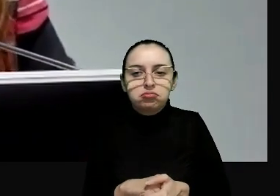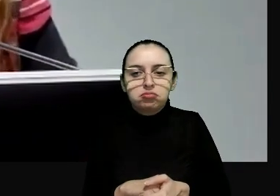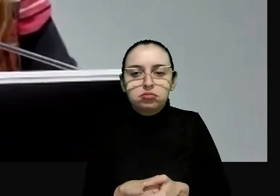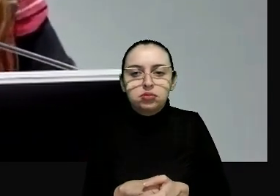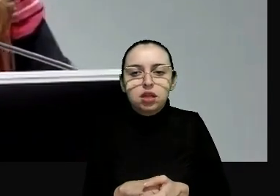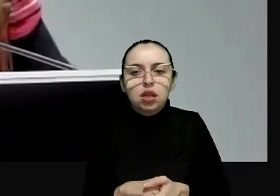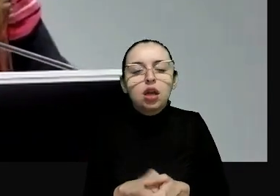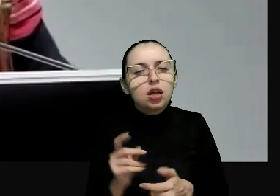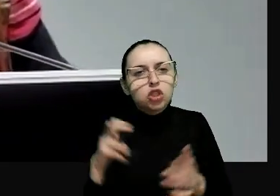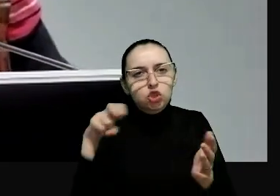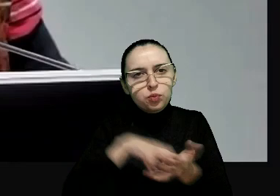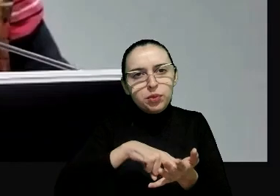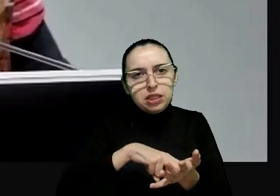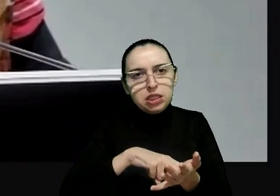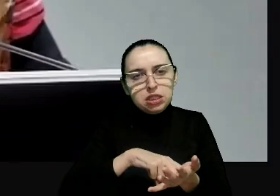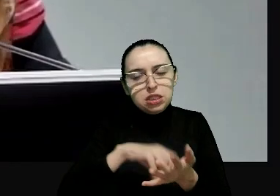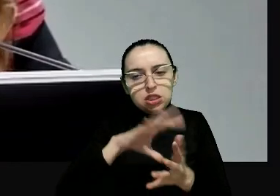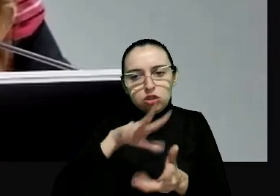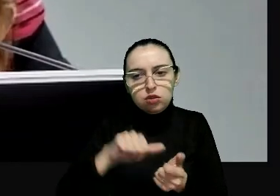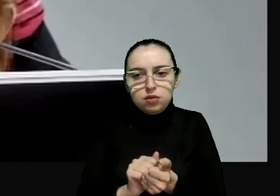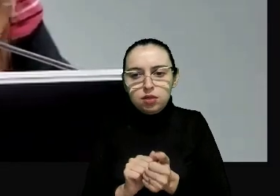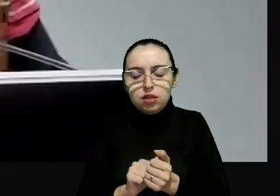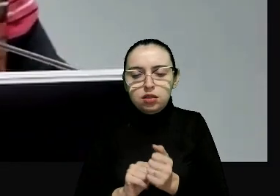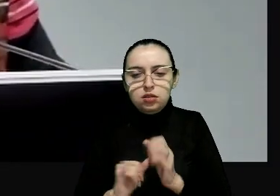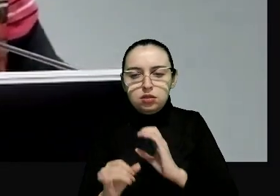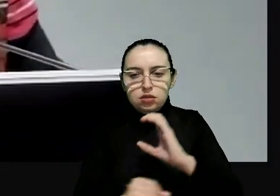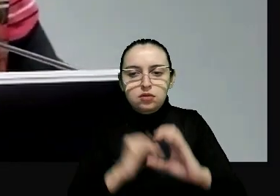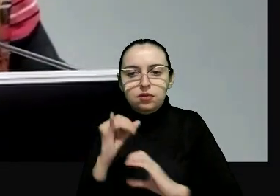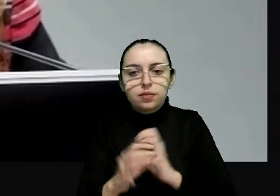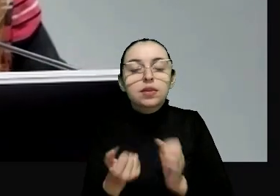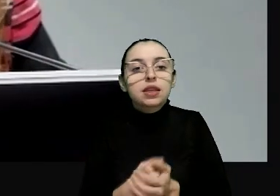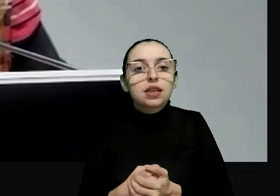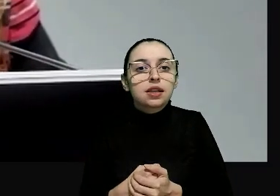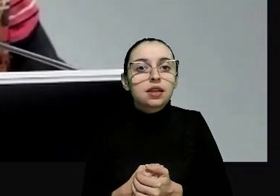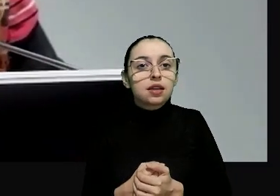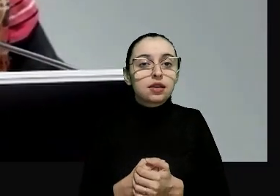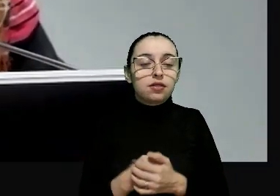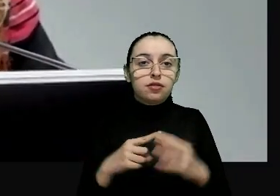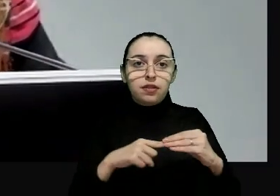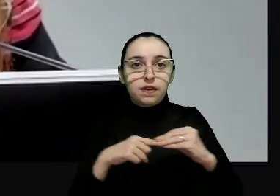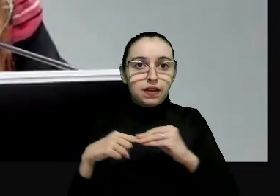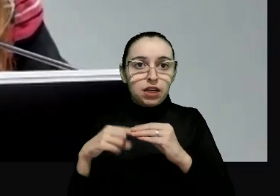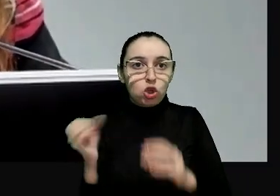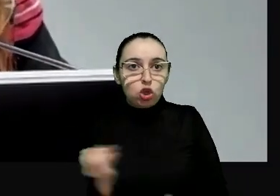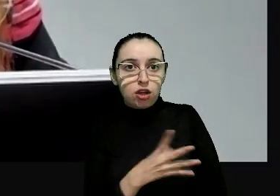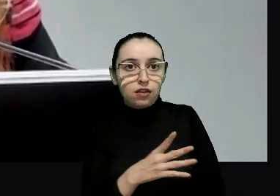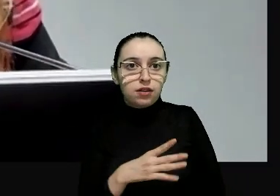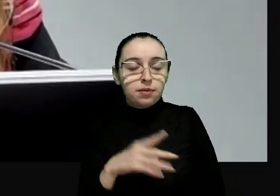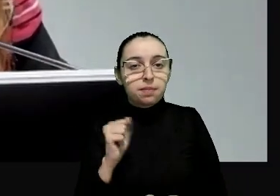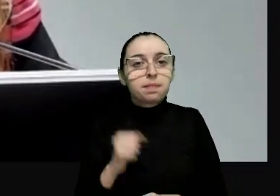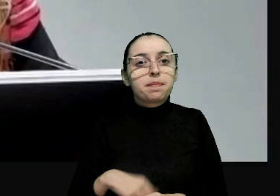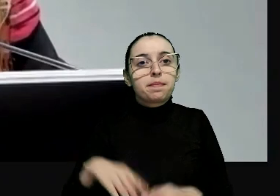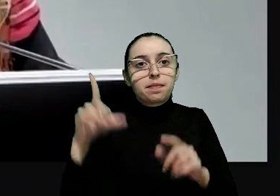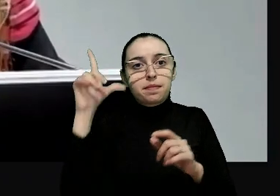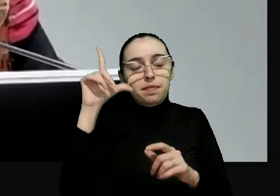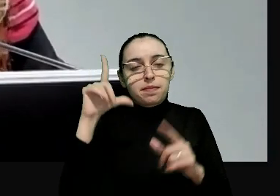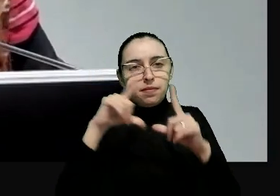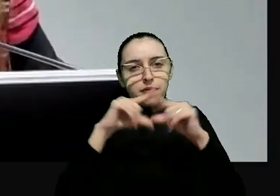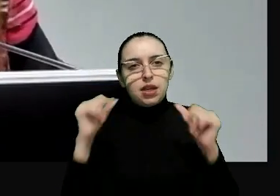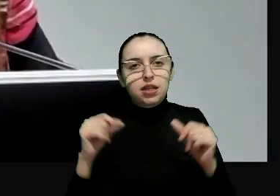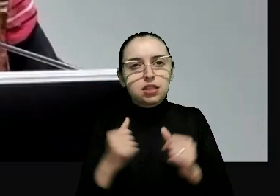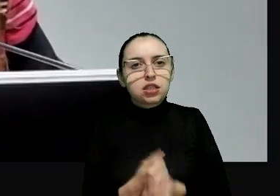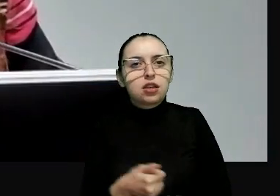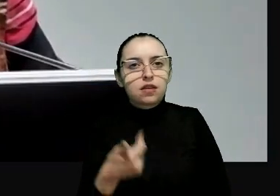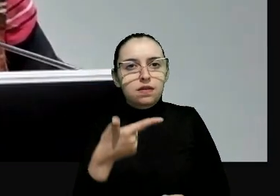como os condenados na esfera internacional. Por exemplo, no caso Favela Nova Brasília, em que há uma operação militar que causa